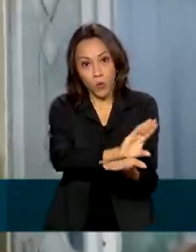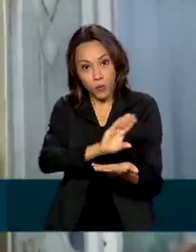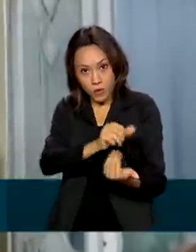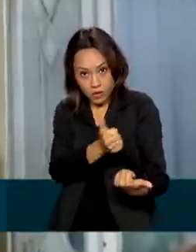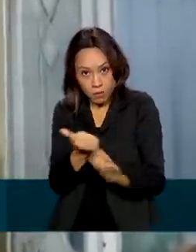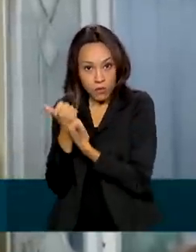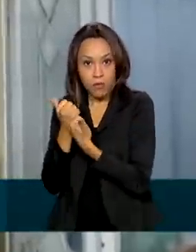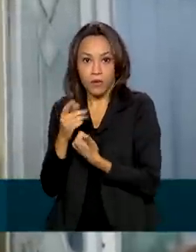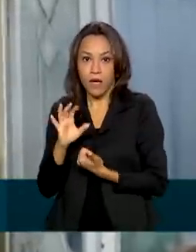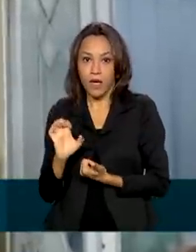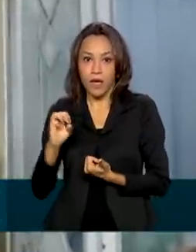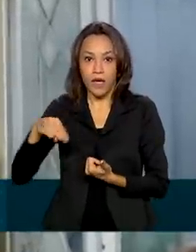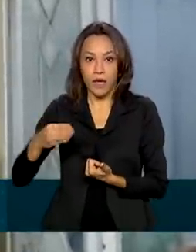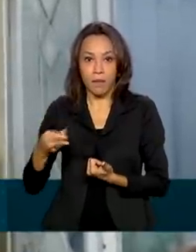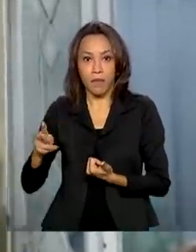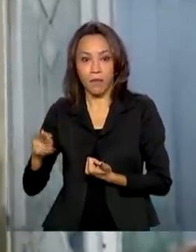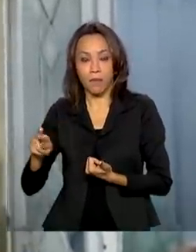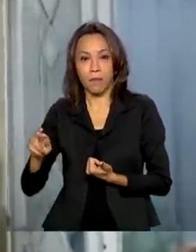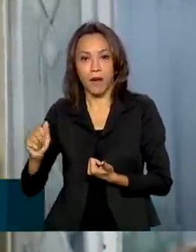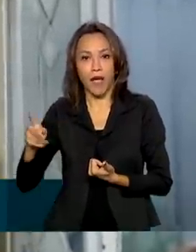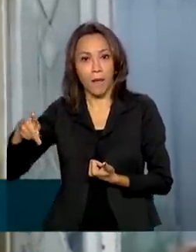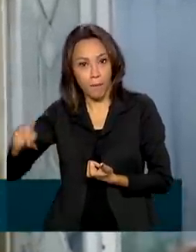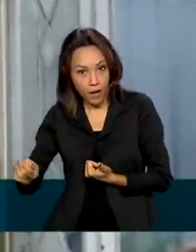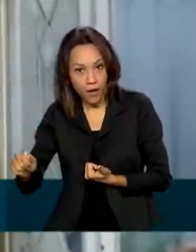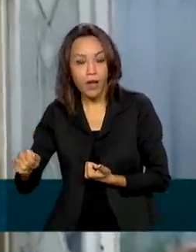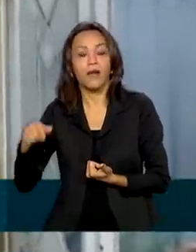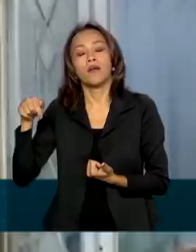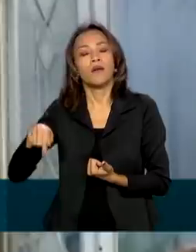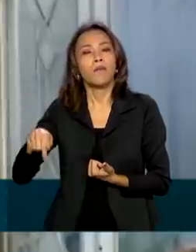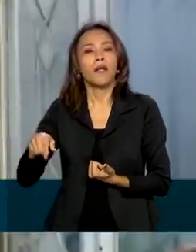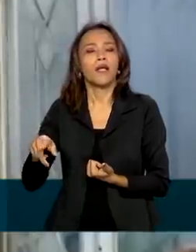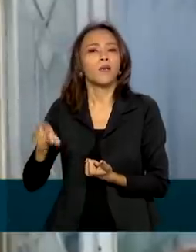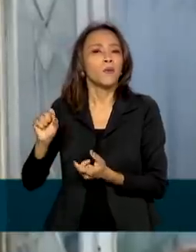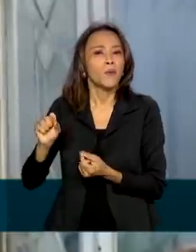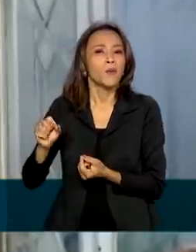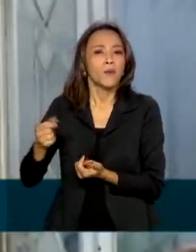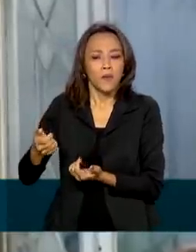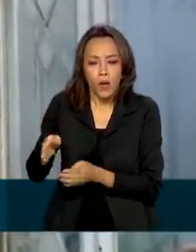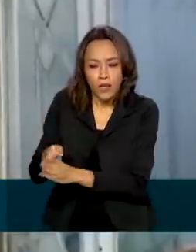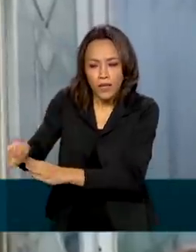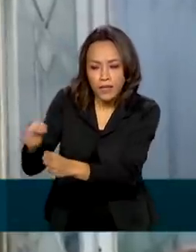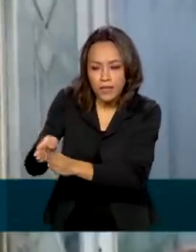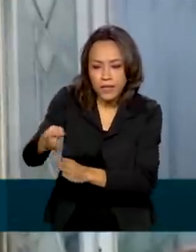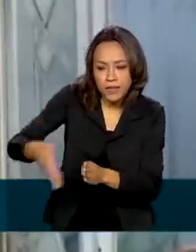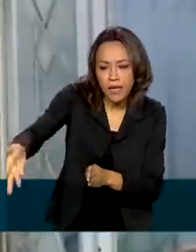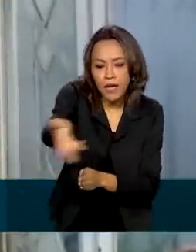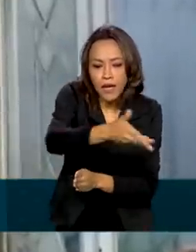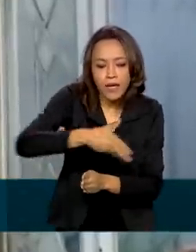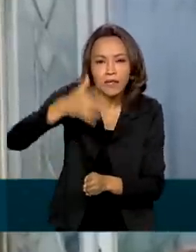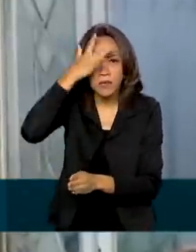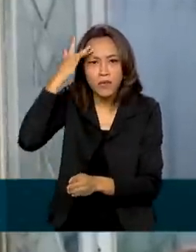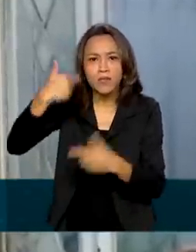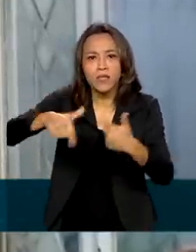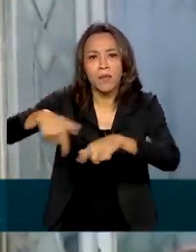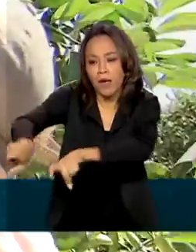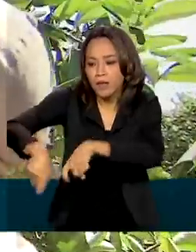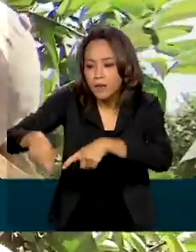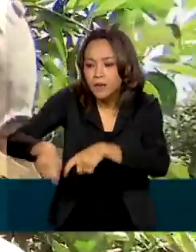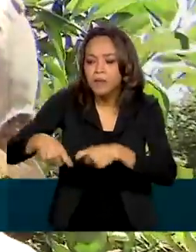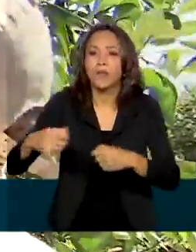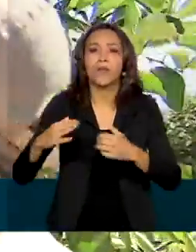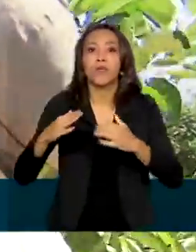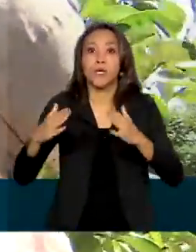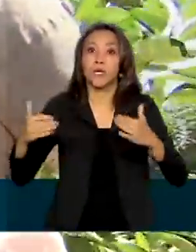atuar e transferir essa tecnologia efetivamente aos extrativistas, aos ribeirinhos, aos agricultores familiares.